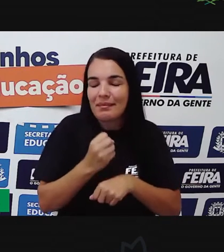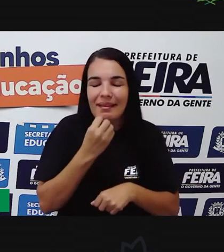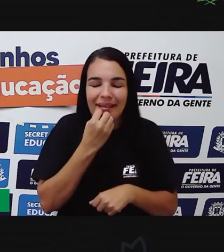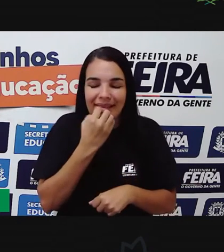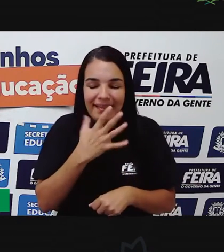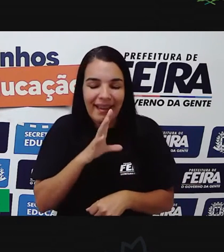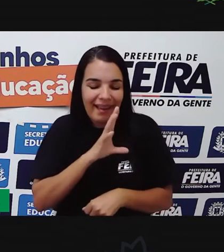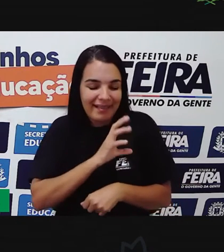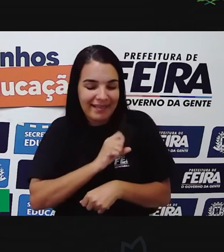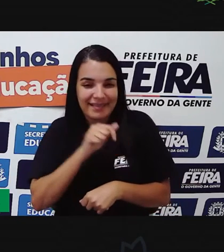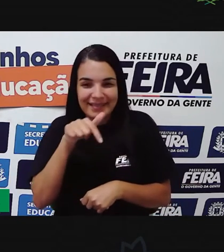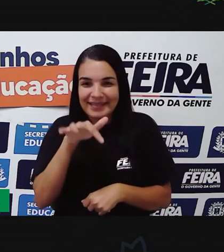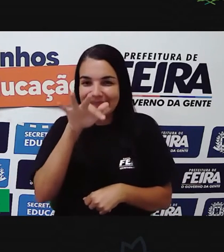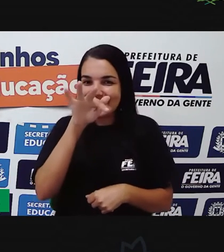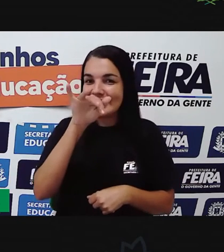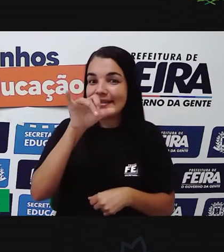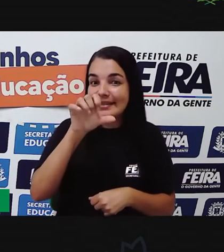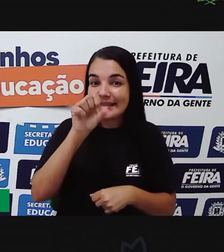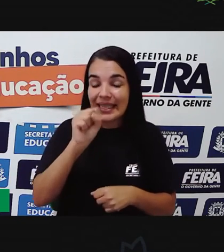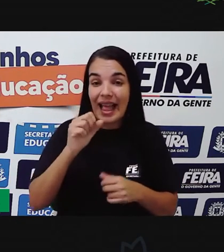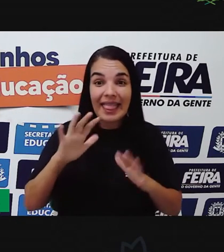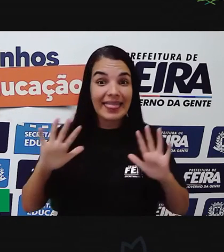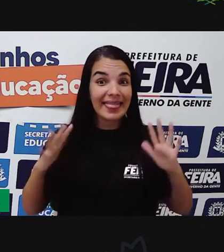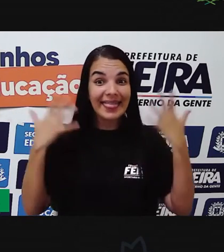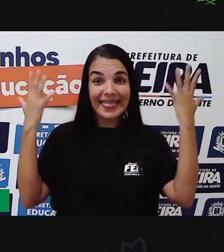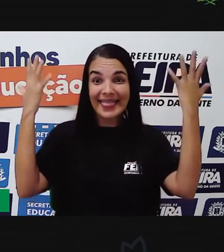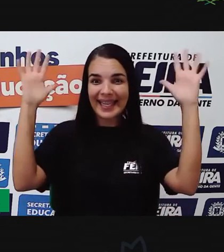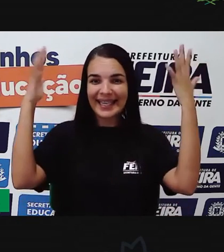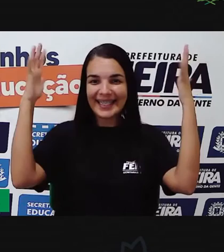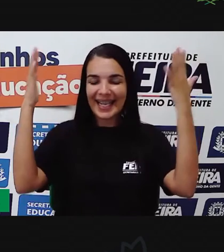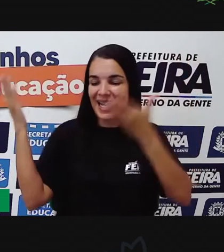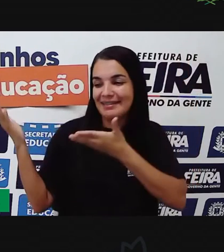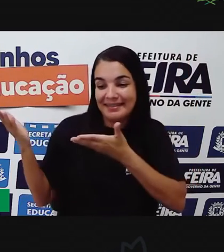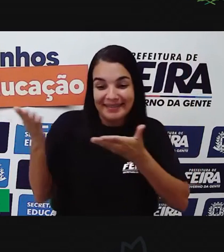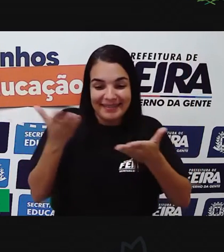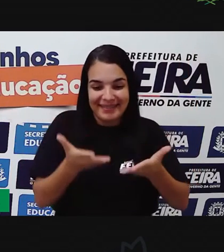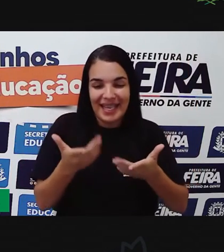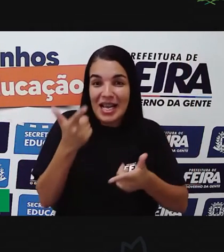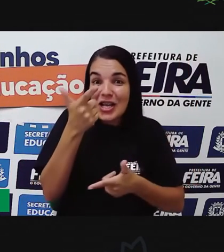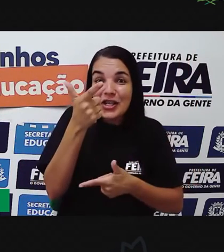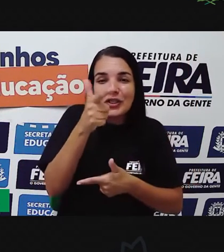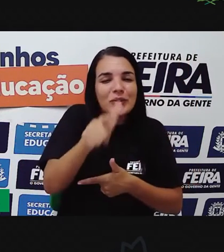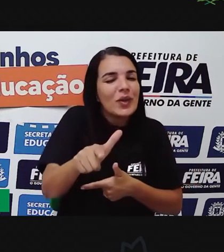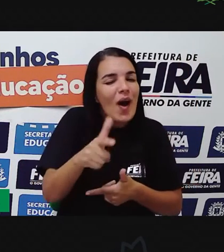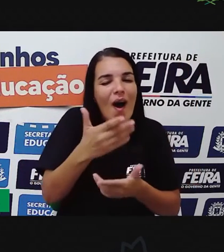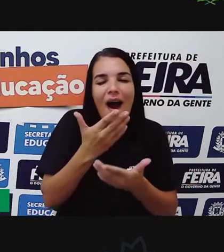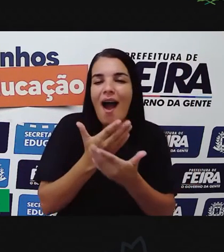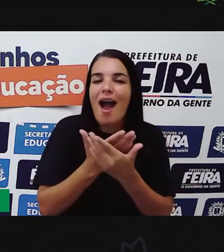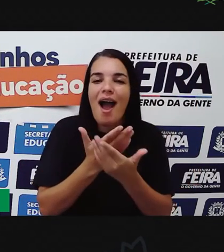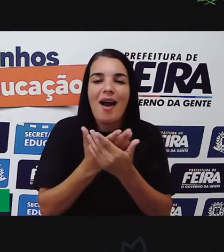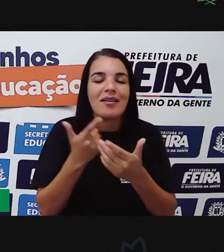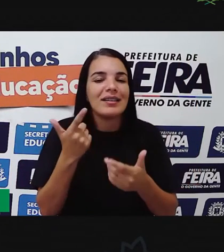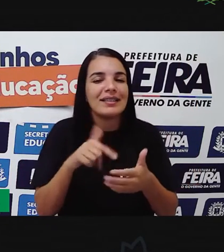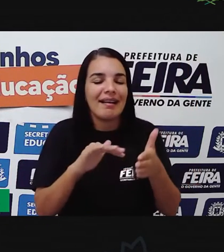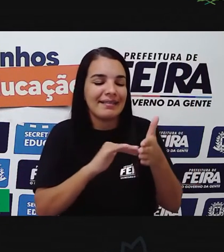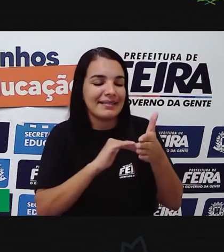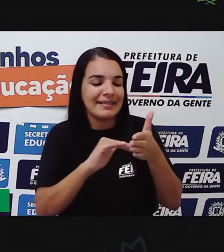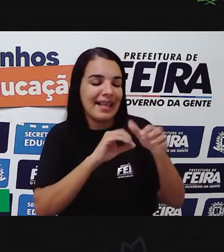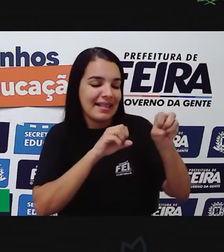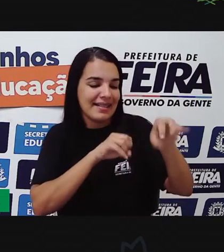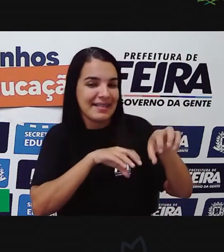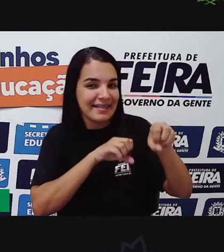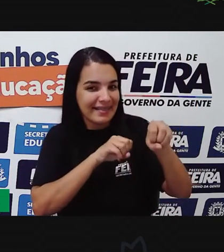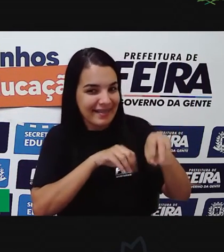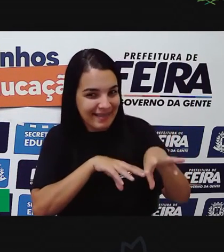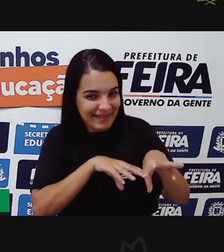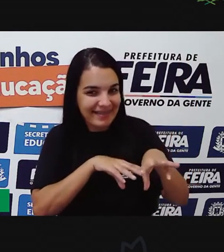anos aí da cidade de Ferreira de Santana. É com enorme alegria que a gente recebe vocês aqui mais uma vez no nosso canal para mais um